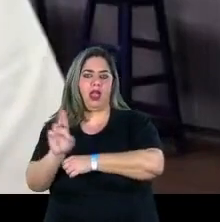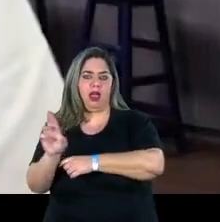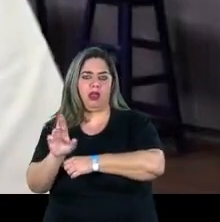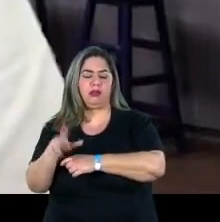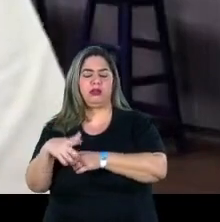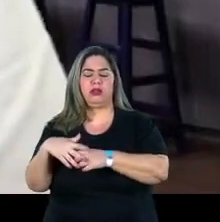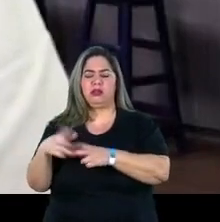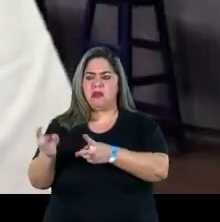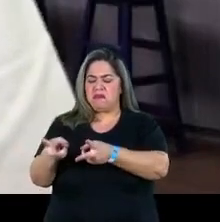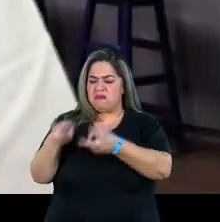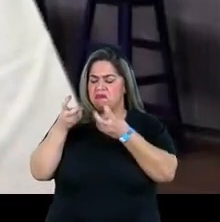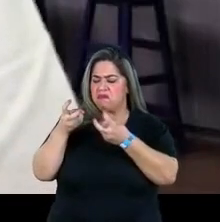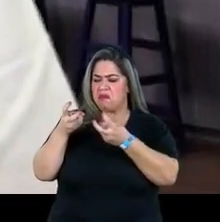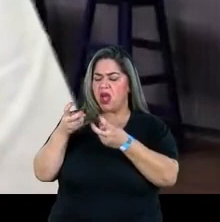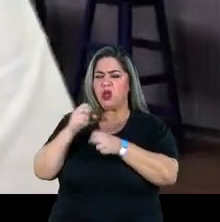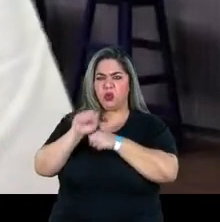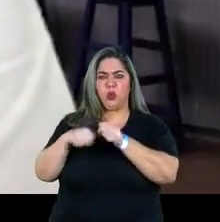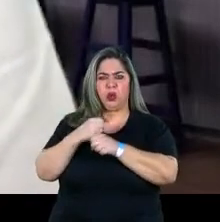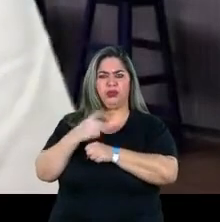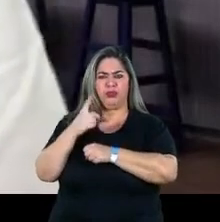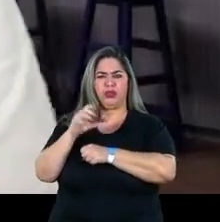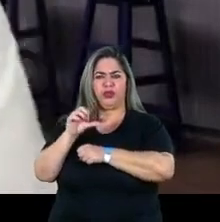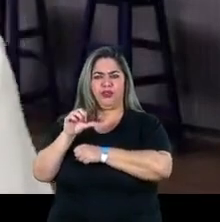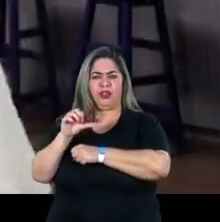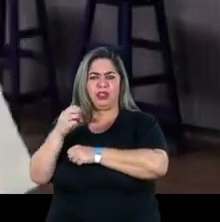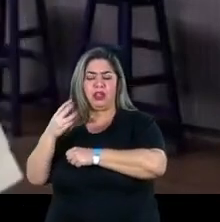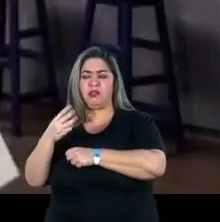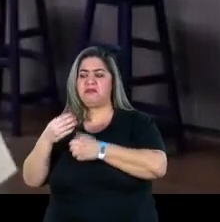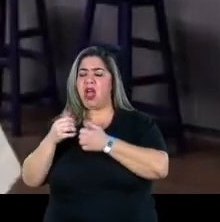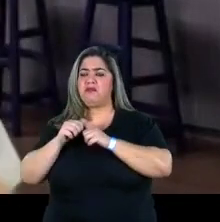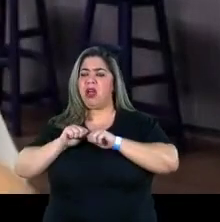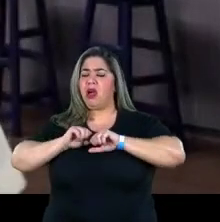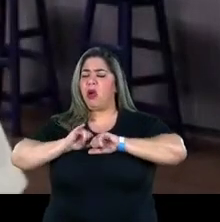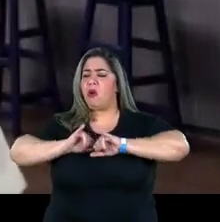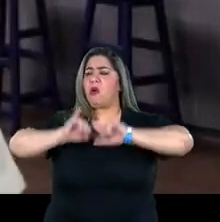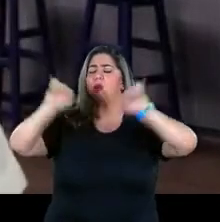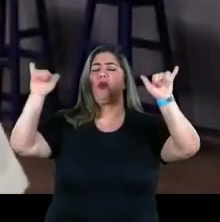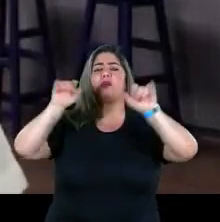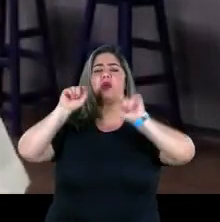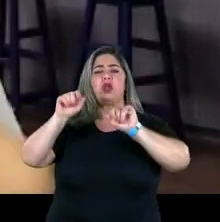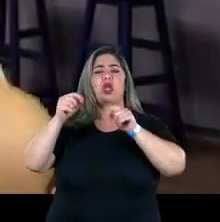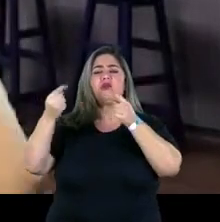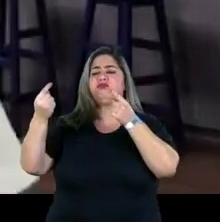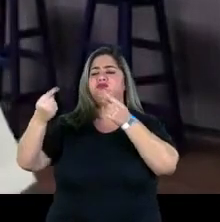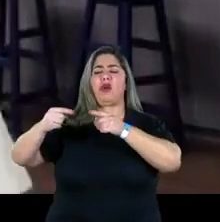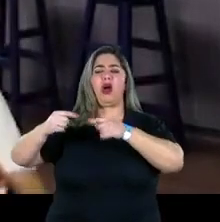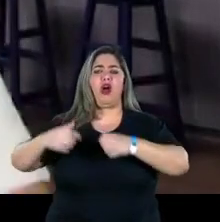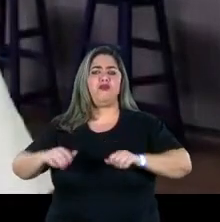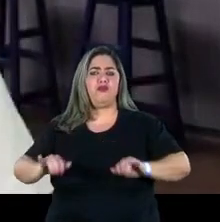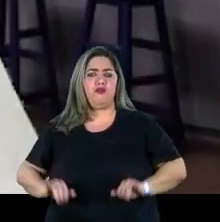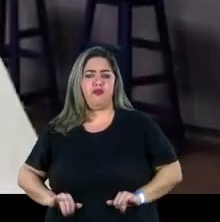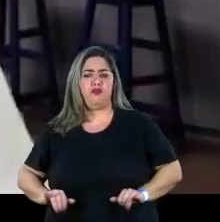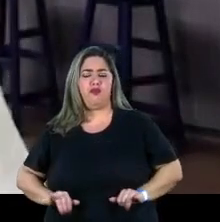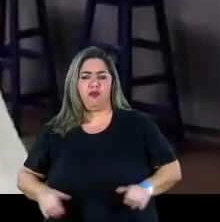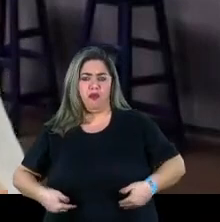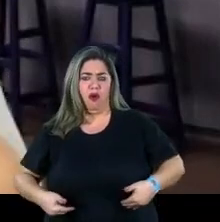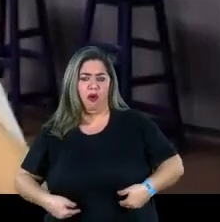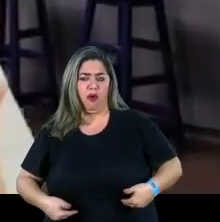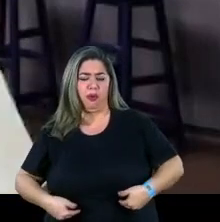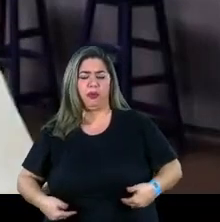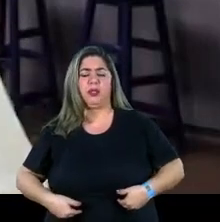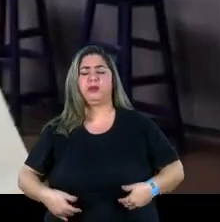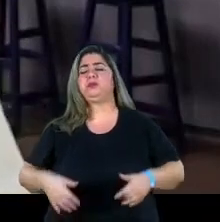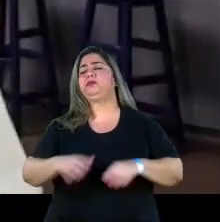depara com esse dado em 93 e lança a campanha da fome, uma campanha que teve um impacto enorme, como o Danilo falou, foi